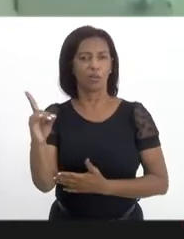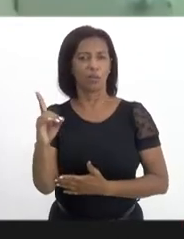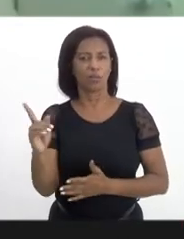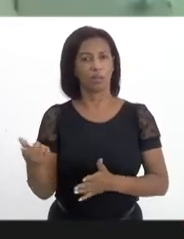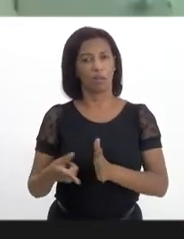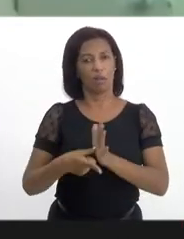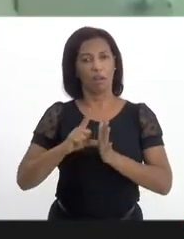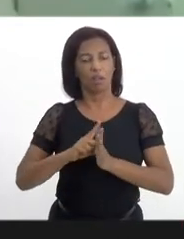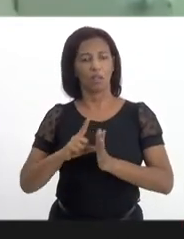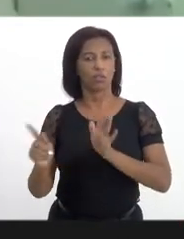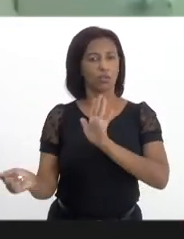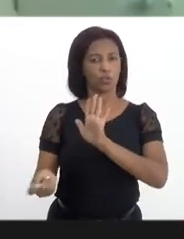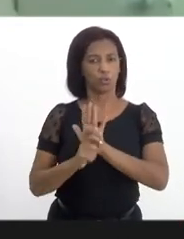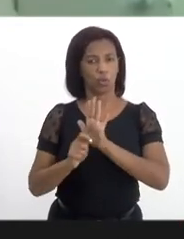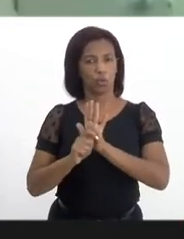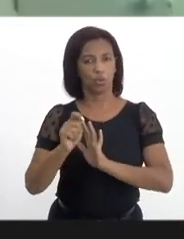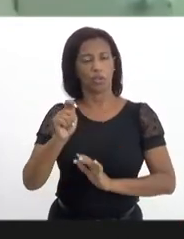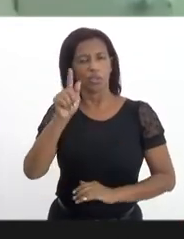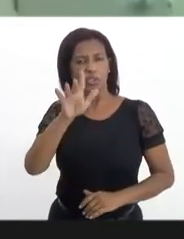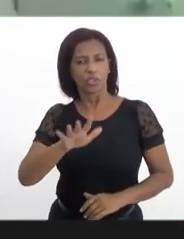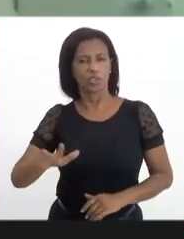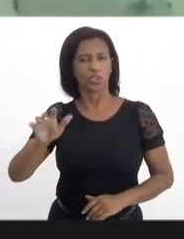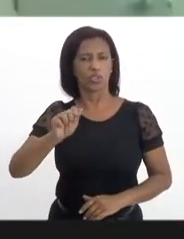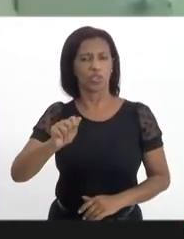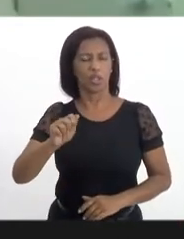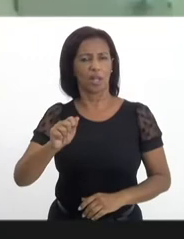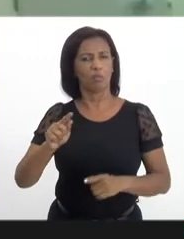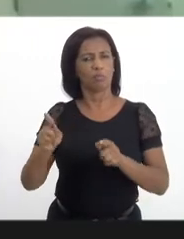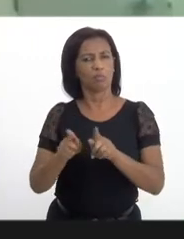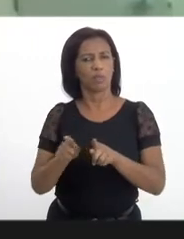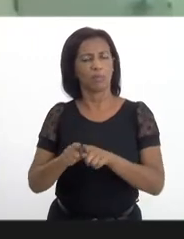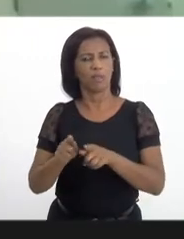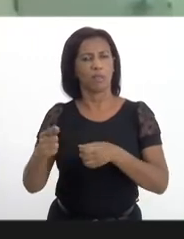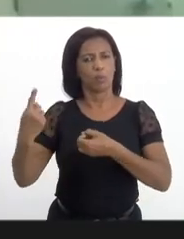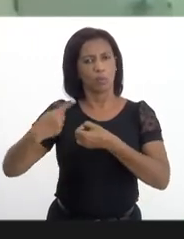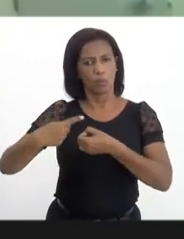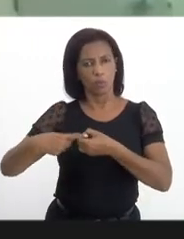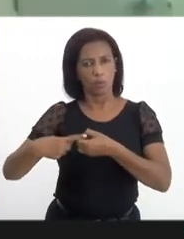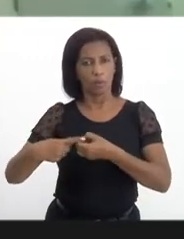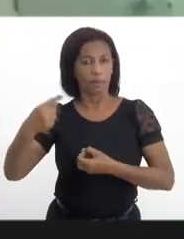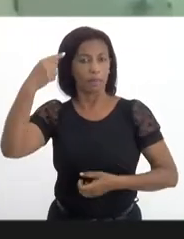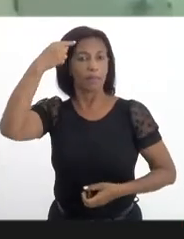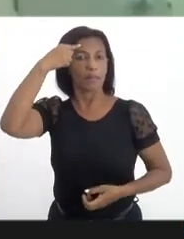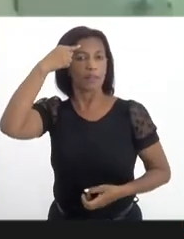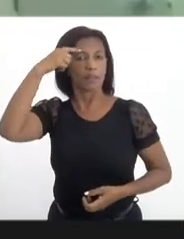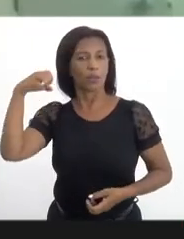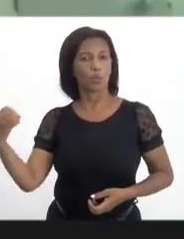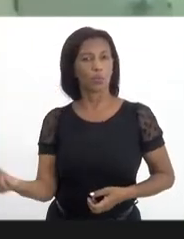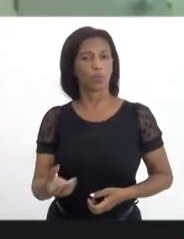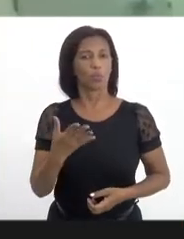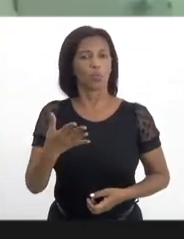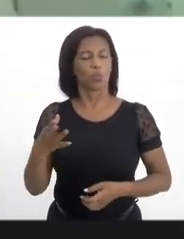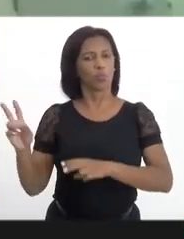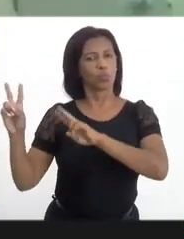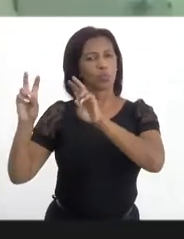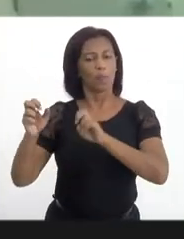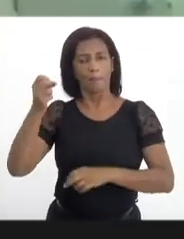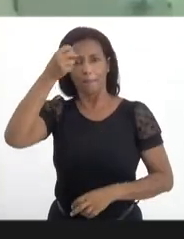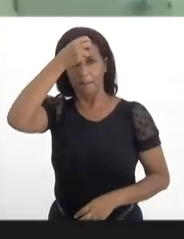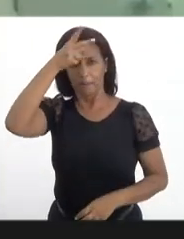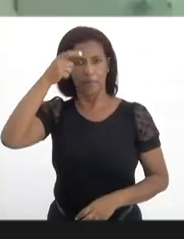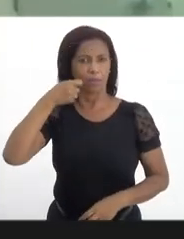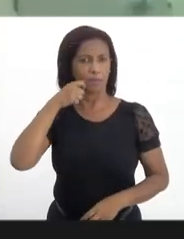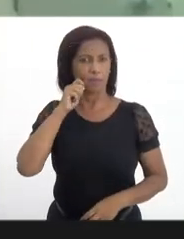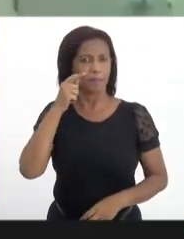Antidrogas está na Coordenadoria Geral de Conselhos na Secretaria Municipal de Assistência Social, é pensar num novo paradigma. O prefeito Eduardo